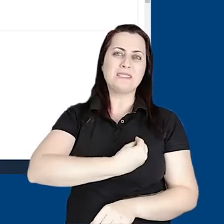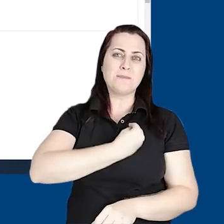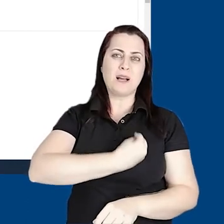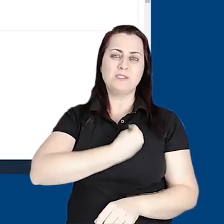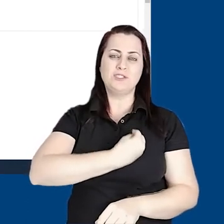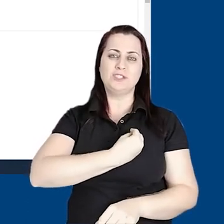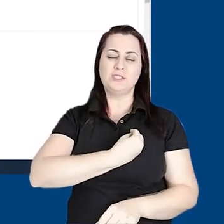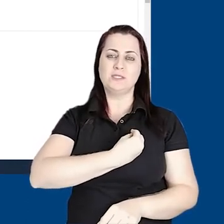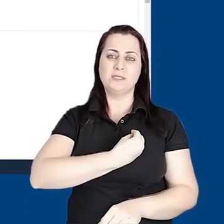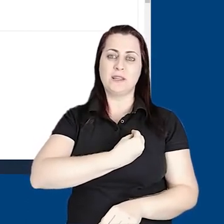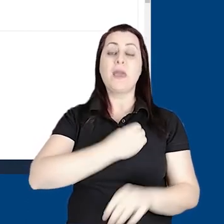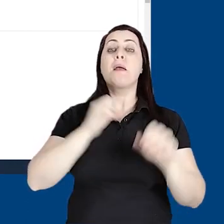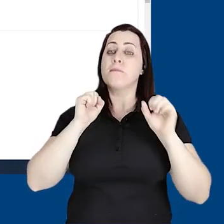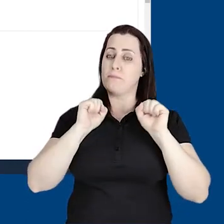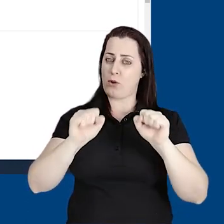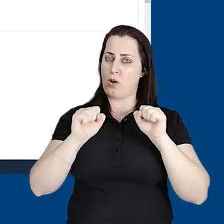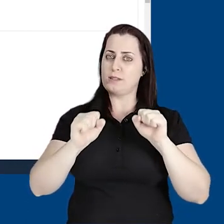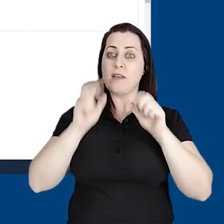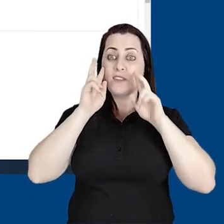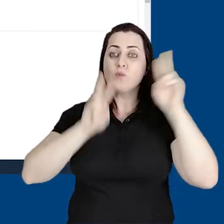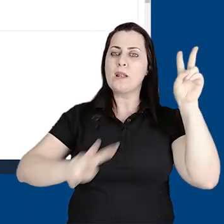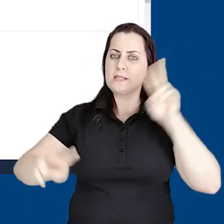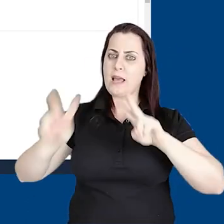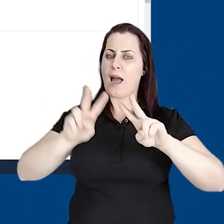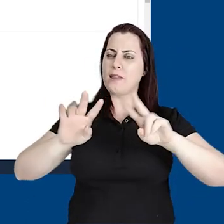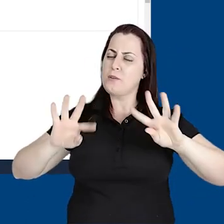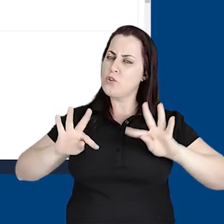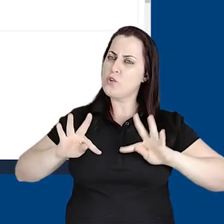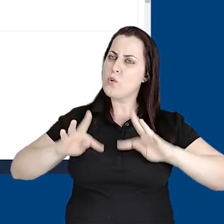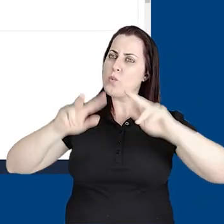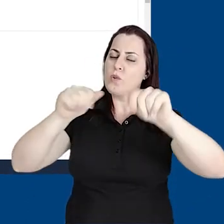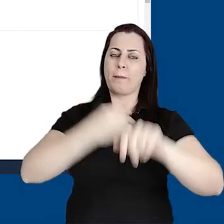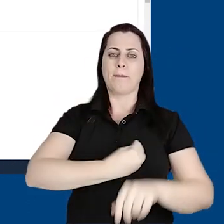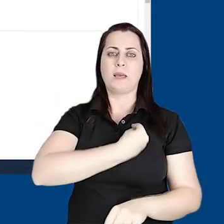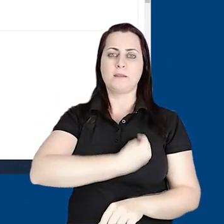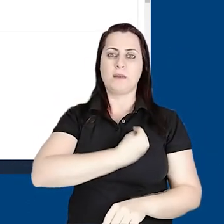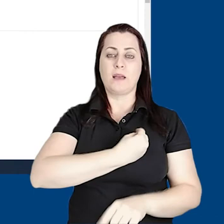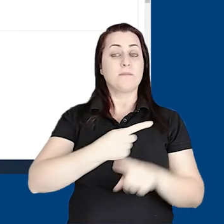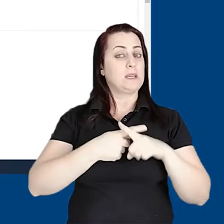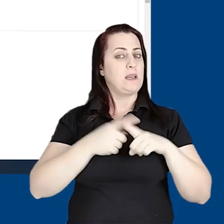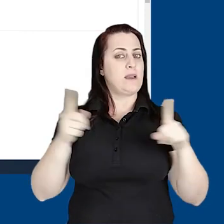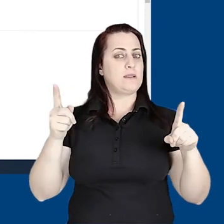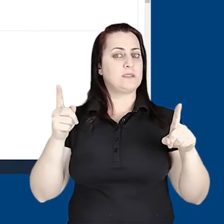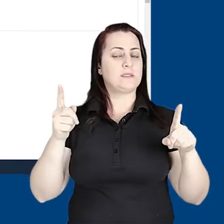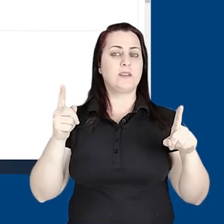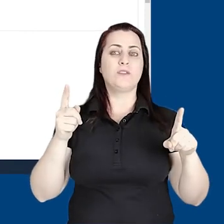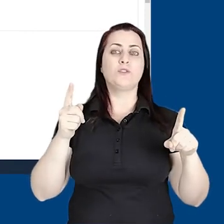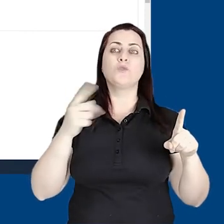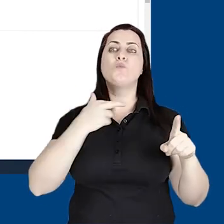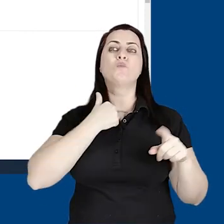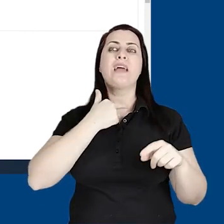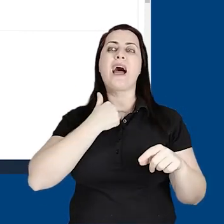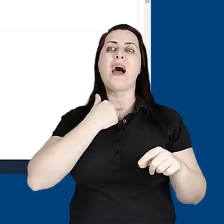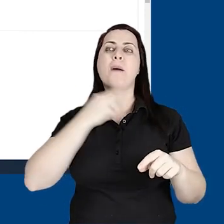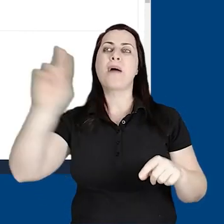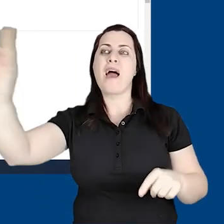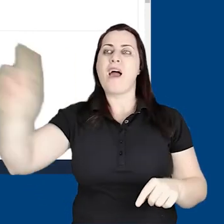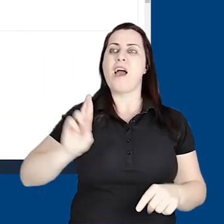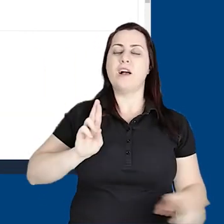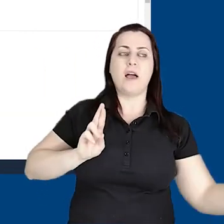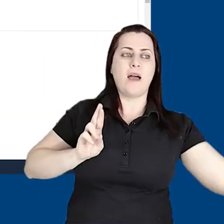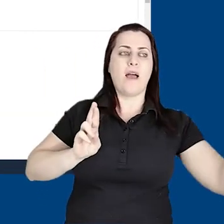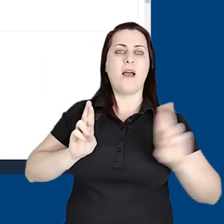criada para todos os participantes, ela poderá ser visualizada por todos os participantes, mas não